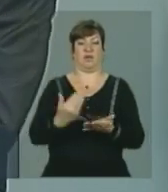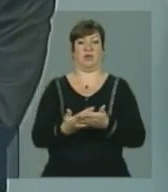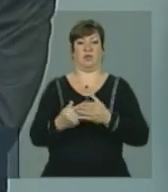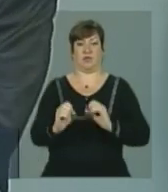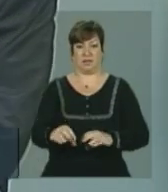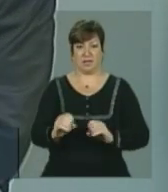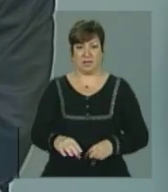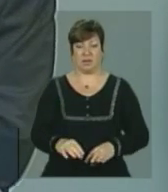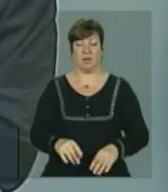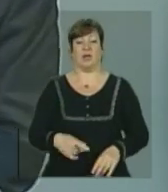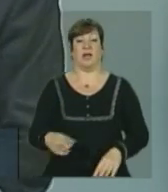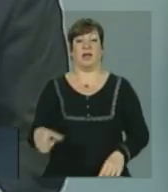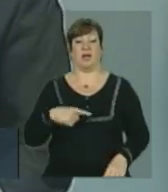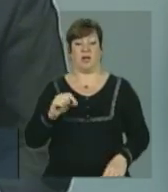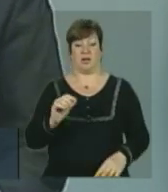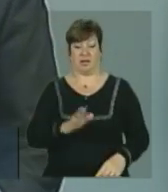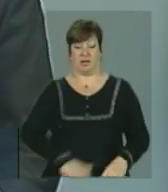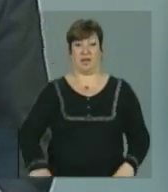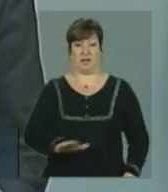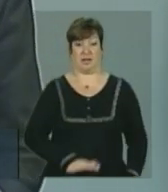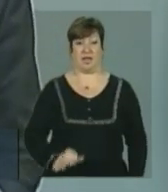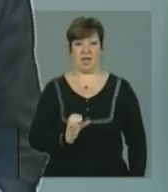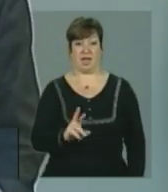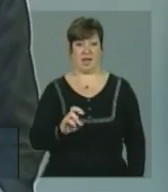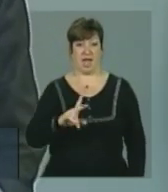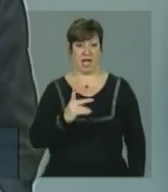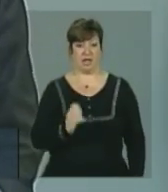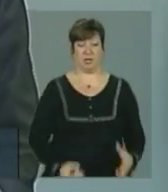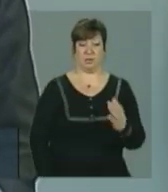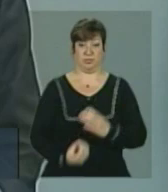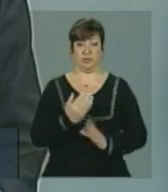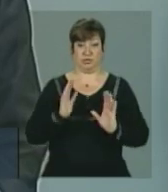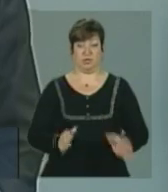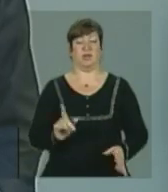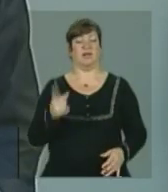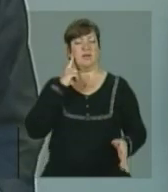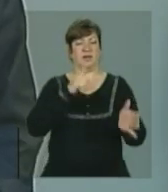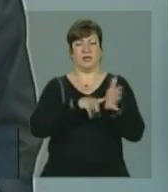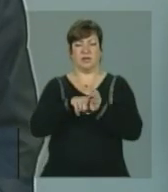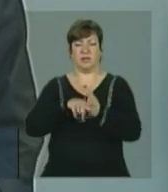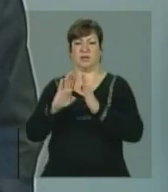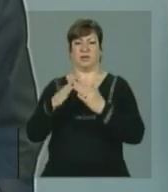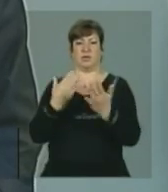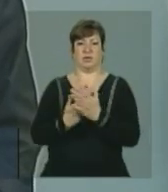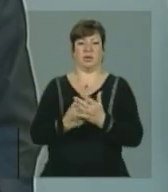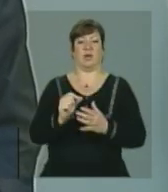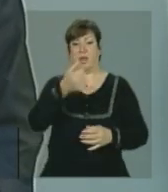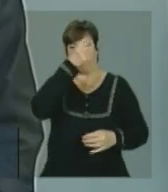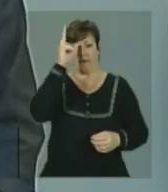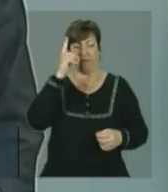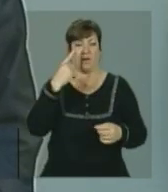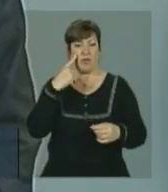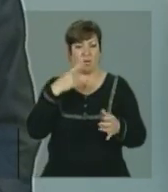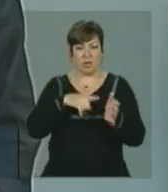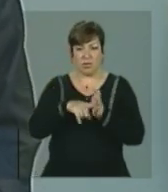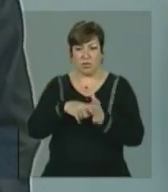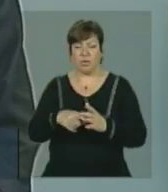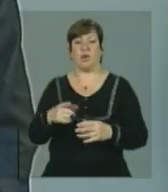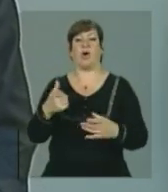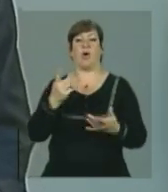partir do momento que uma creche é inaugurada, a partir do censo escolar, a prefeitura começa a receber